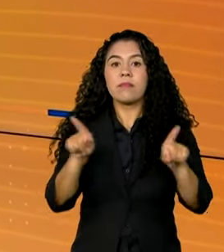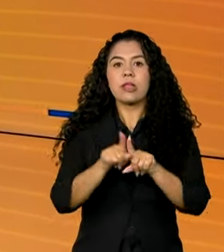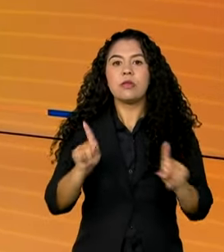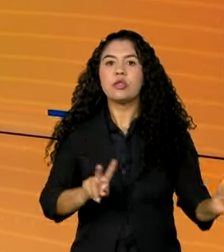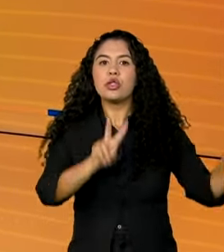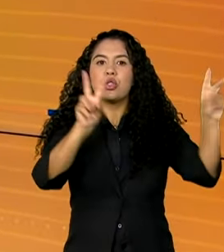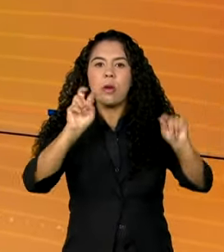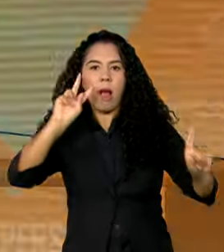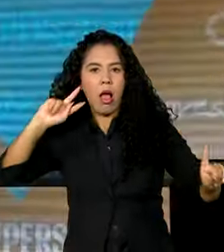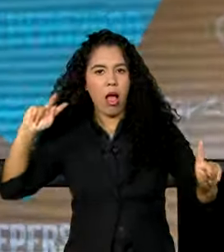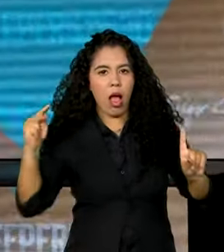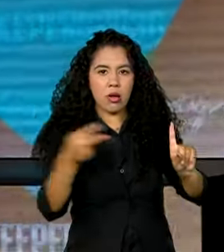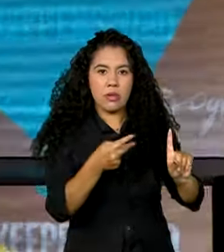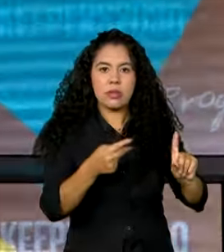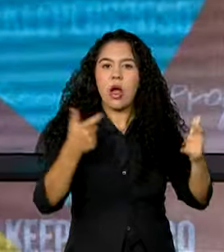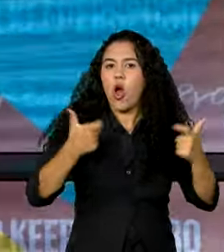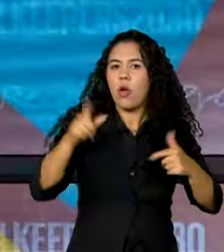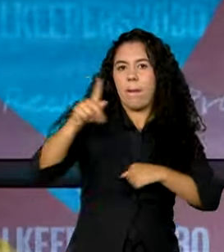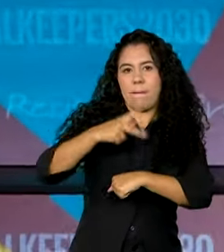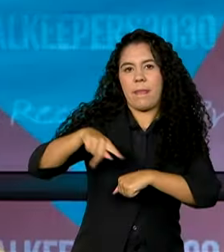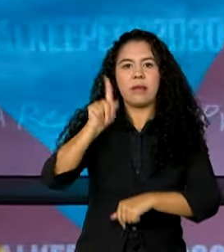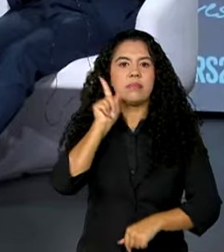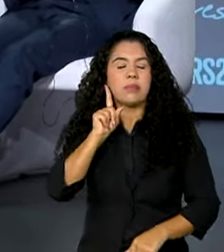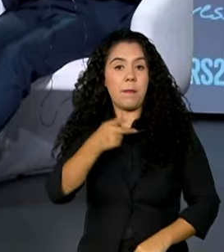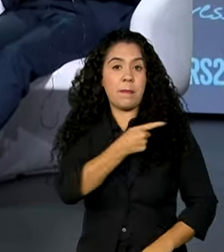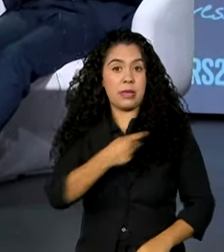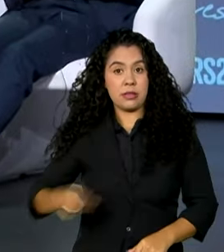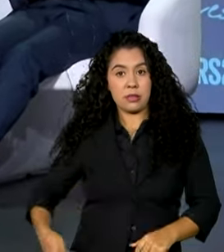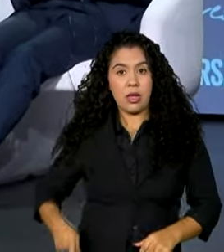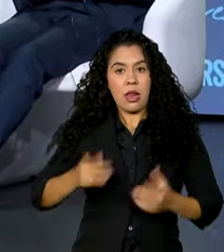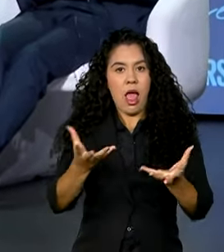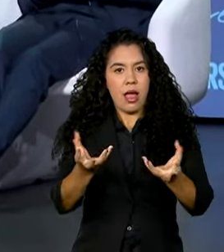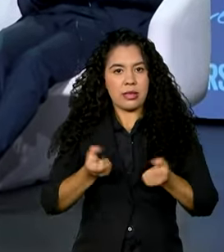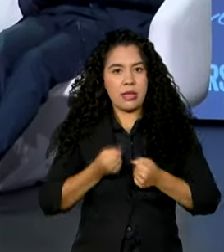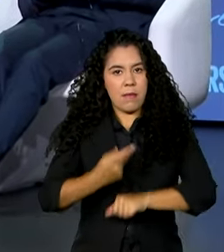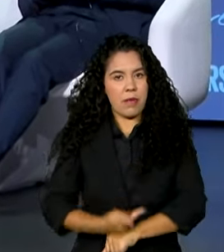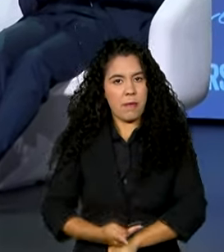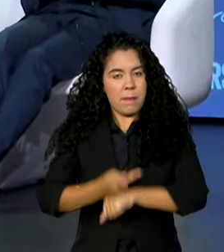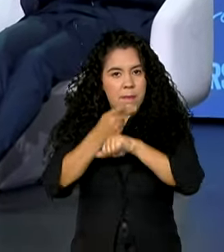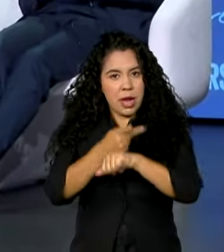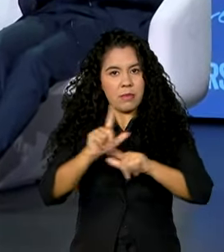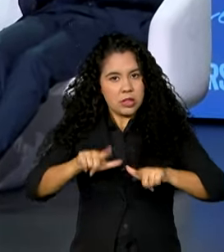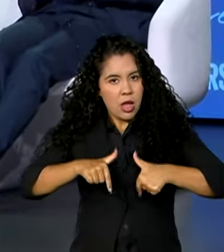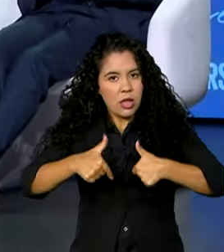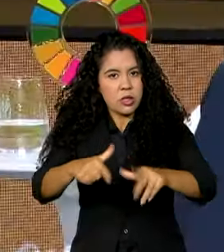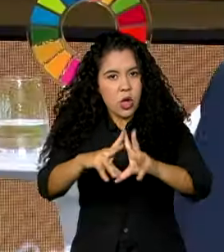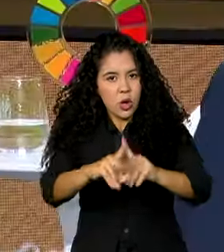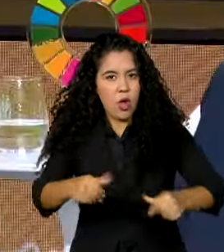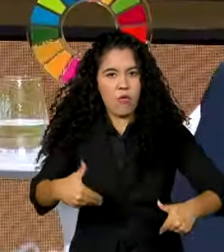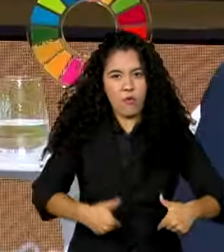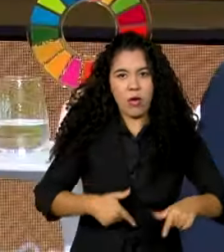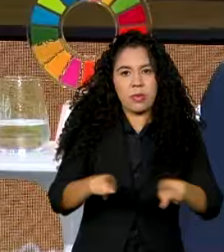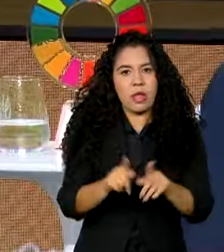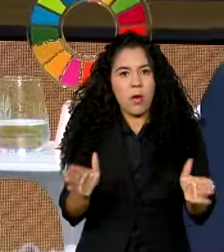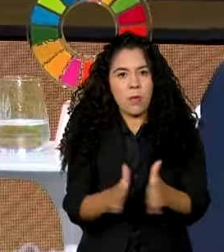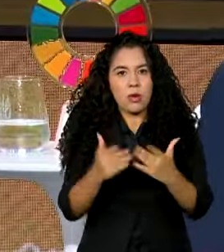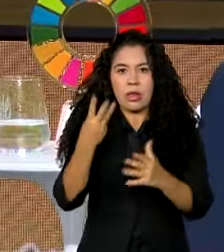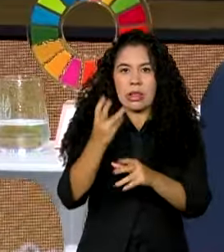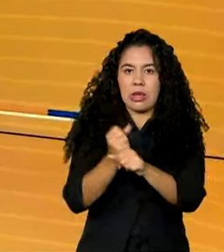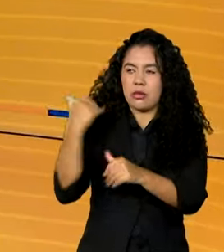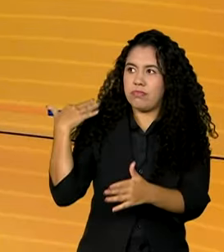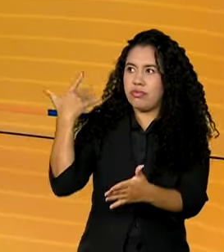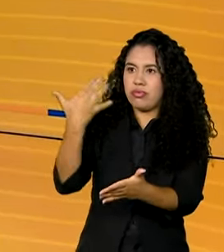Reconhecimento, nos Estados Unidos Lula recebe prêmio pelas ações de combate à fome e à pobreza durante seus três